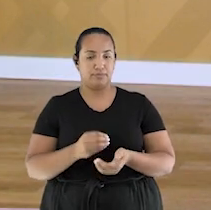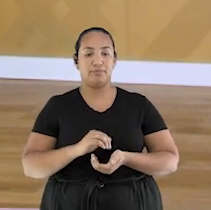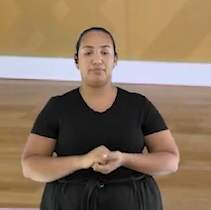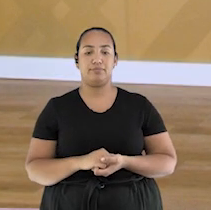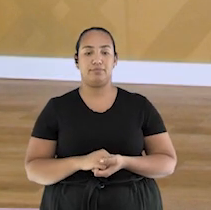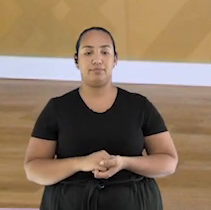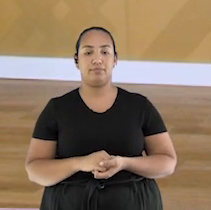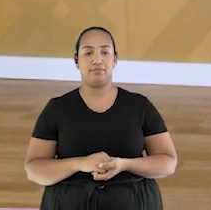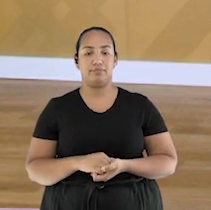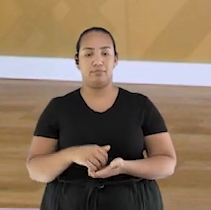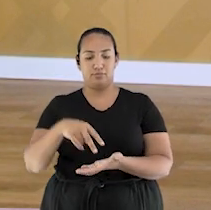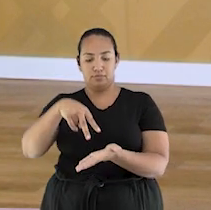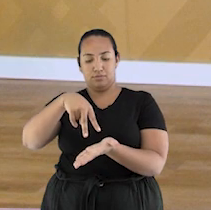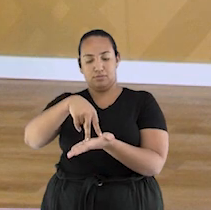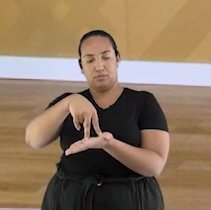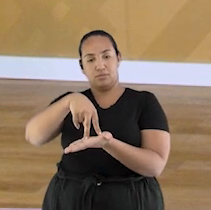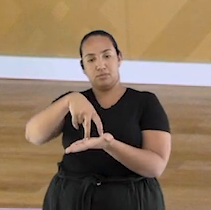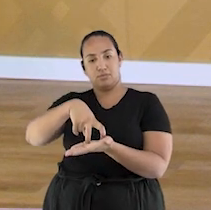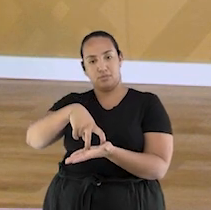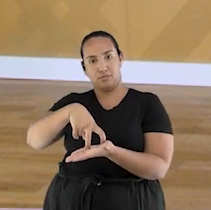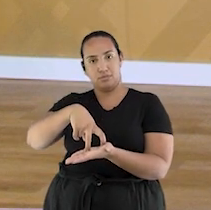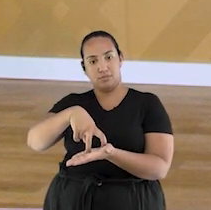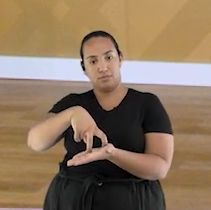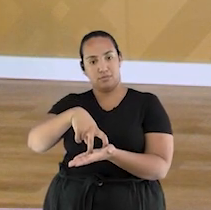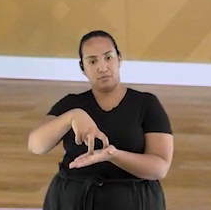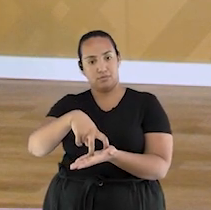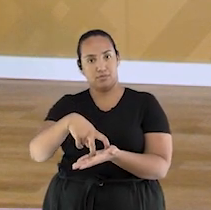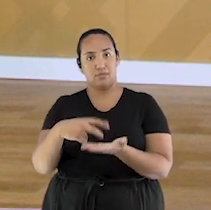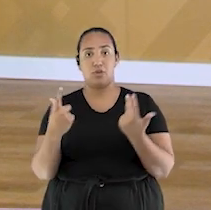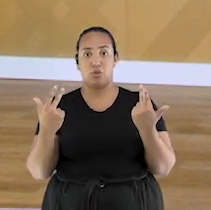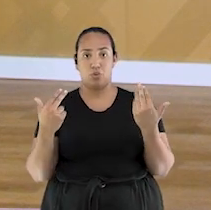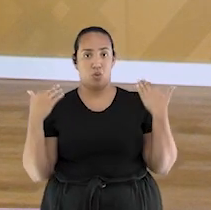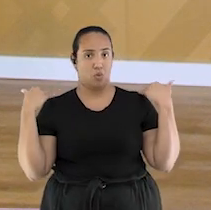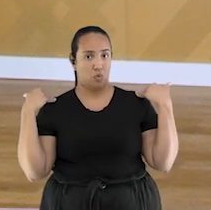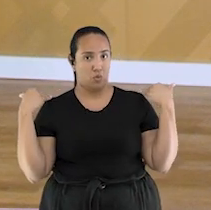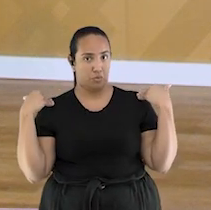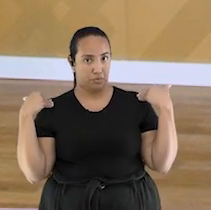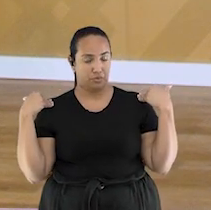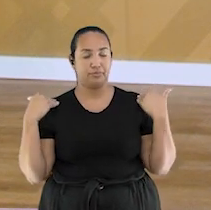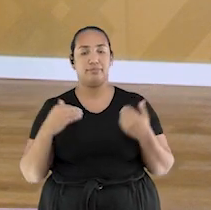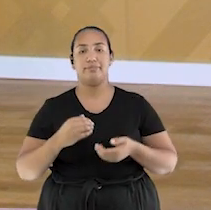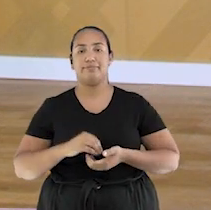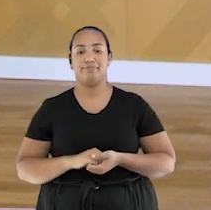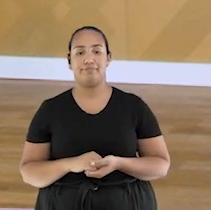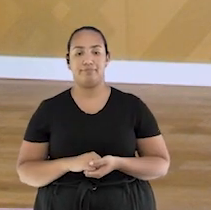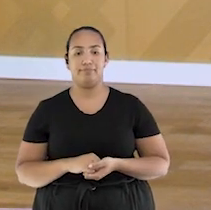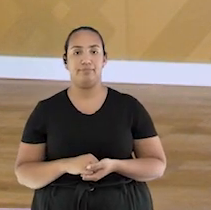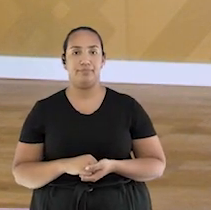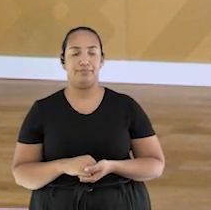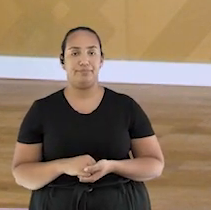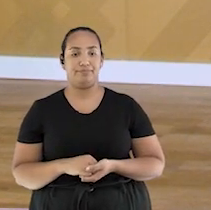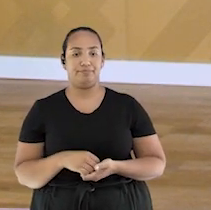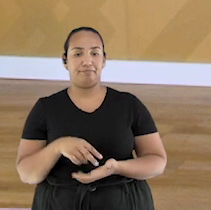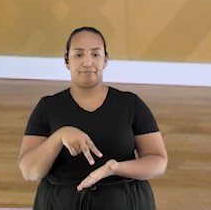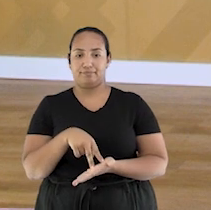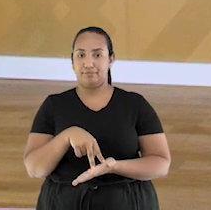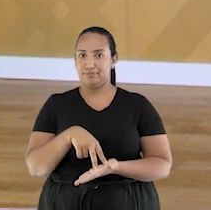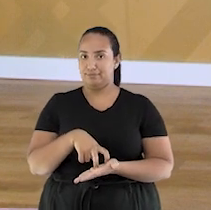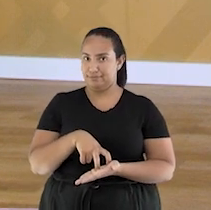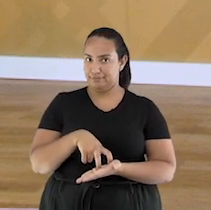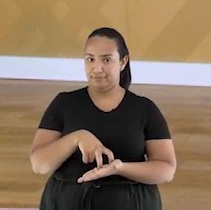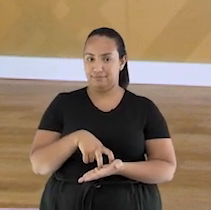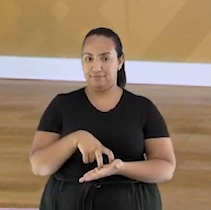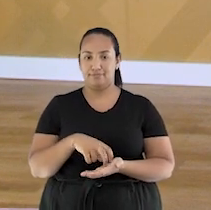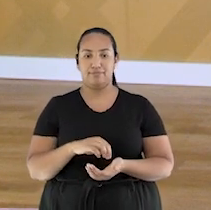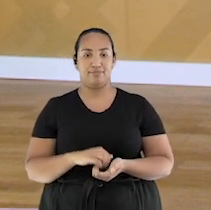as pernas ficam abertas, aproximadamente, na largura do ombro. Semi-flexionadas. E os